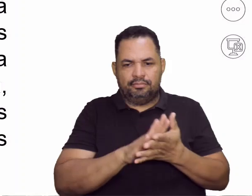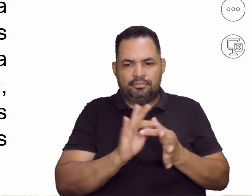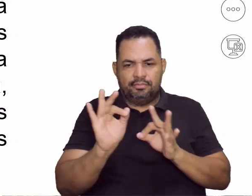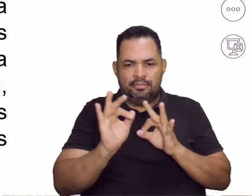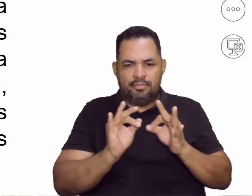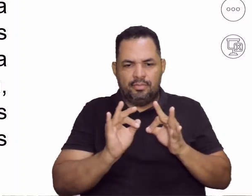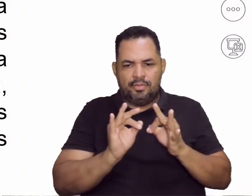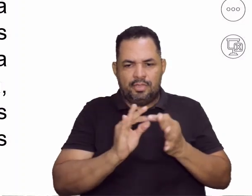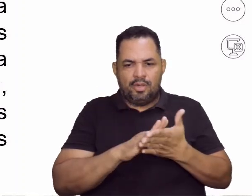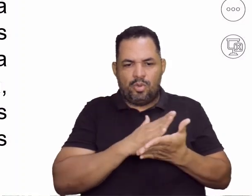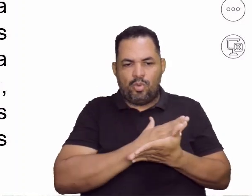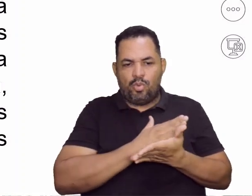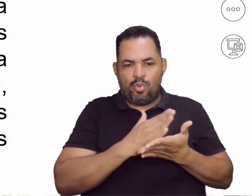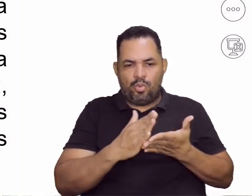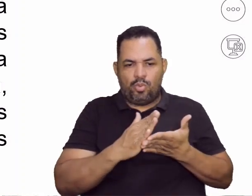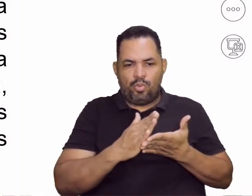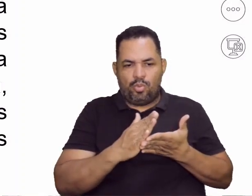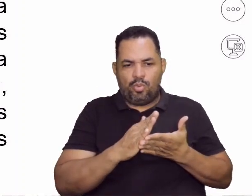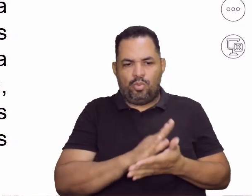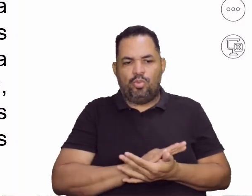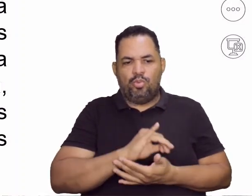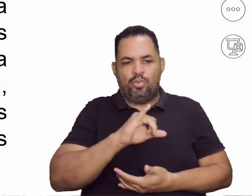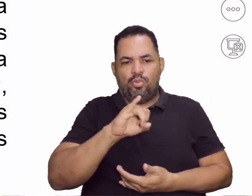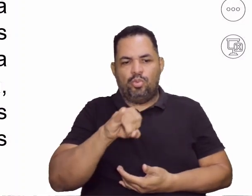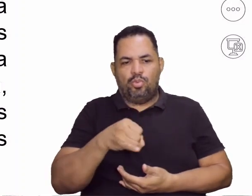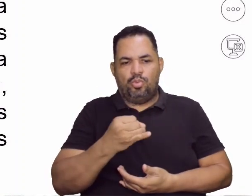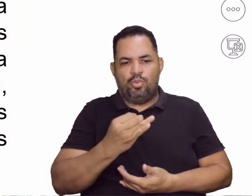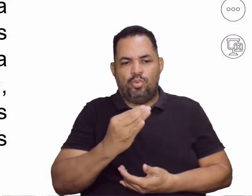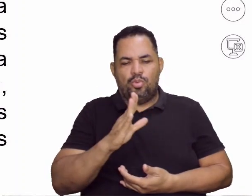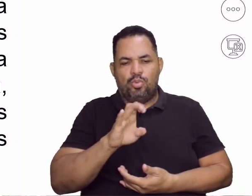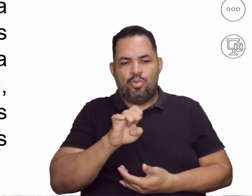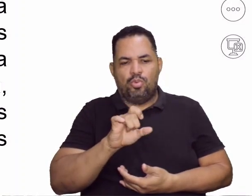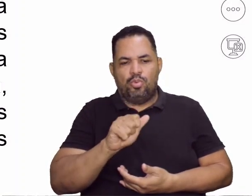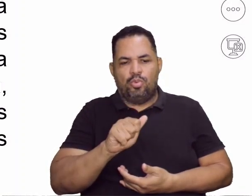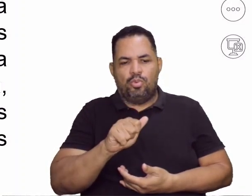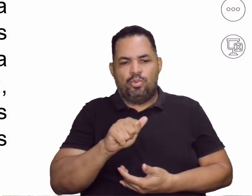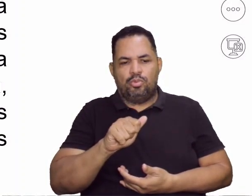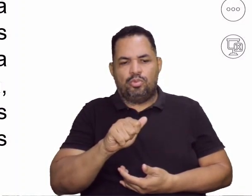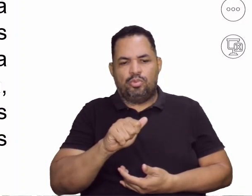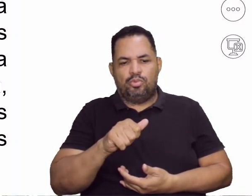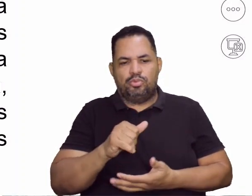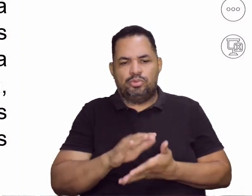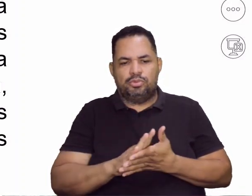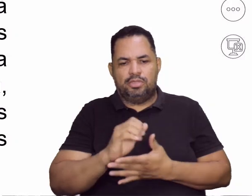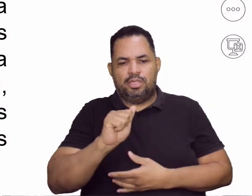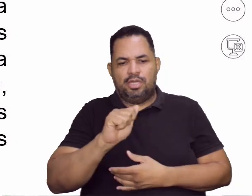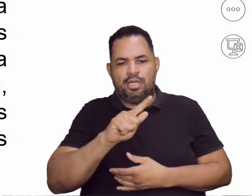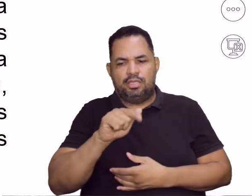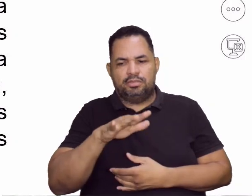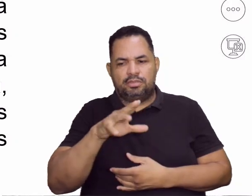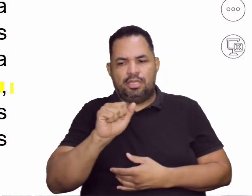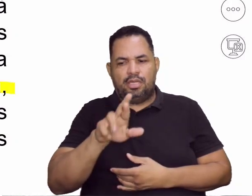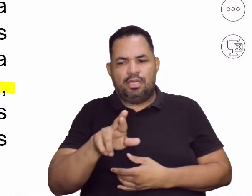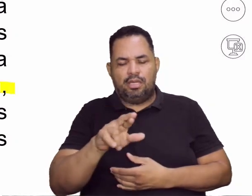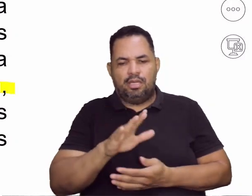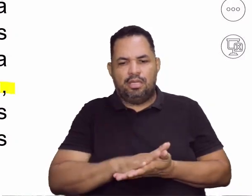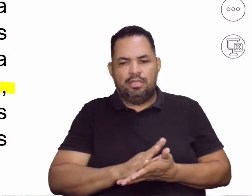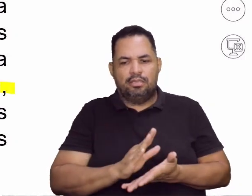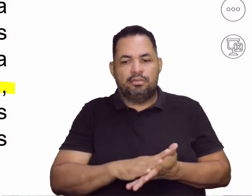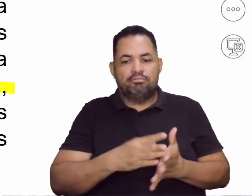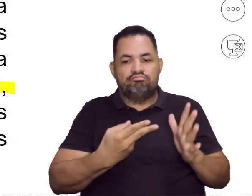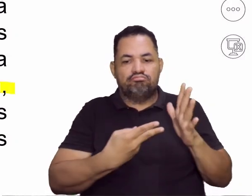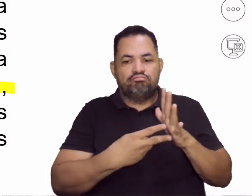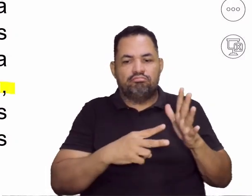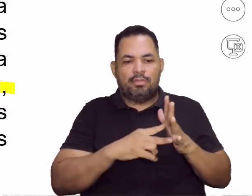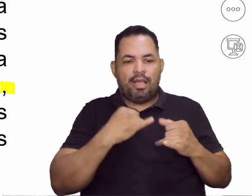iniciação, aos jogos de azar. E essa palavra jogo, ela é utilizada aí como um sinônimo de brincadeira,